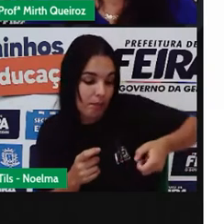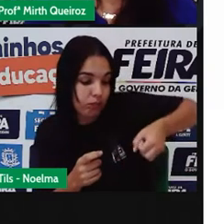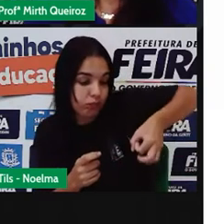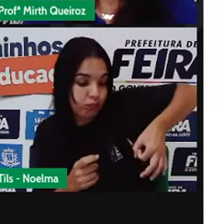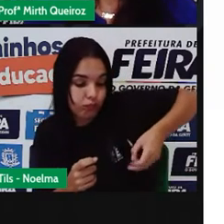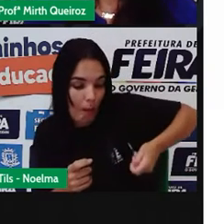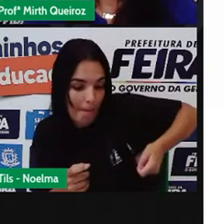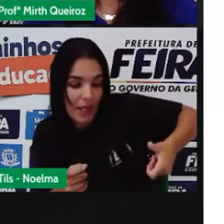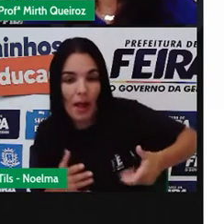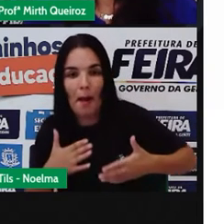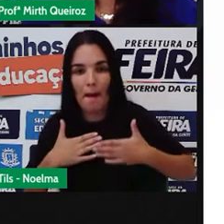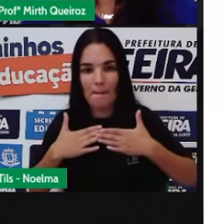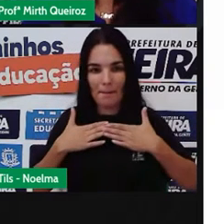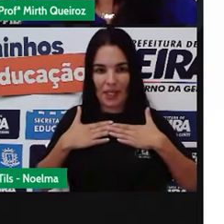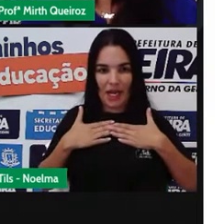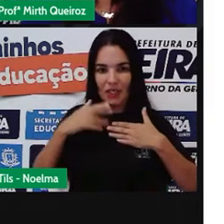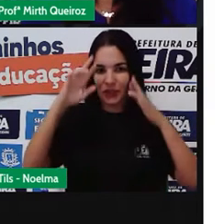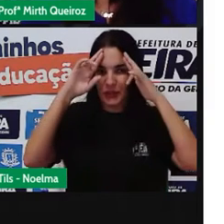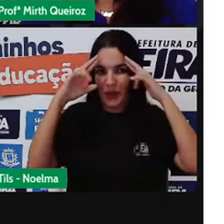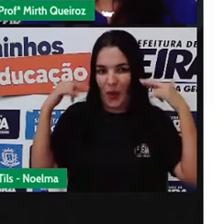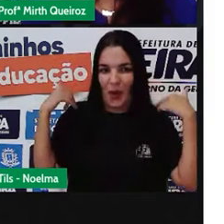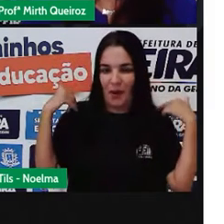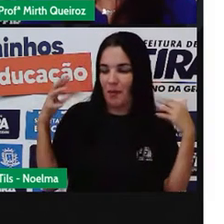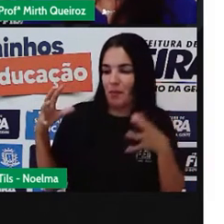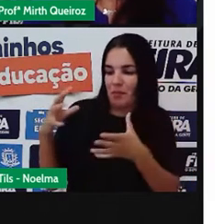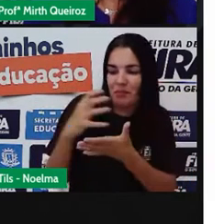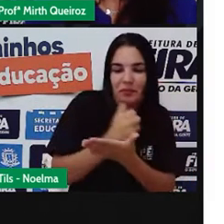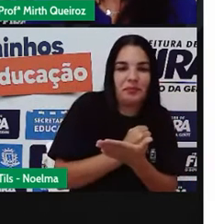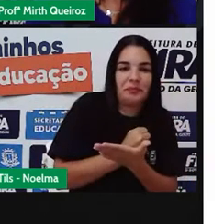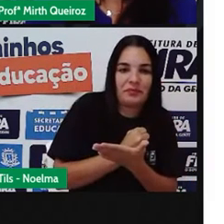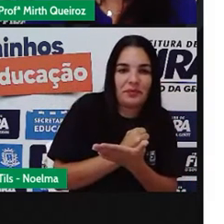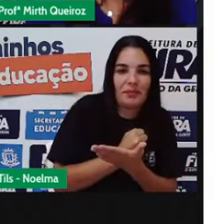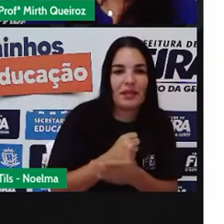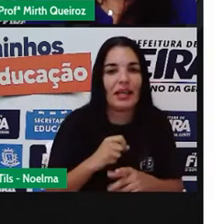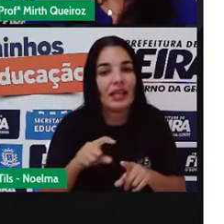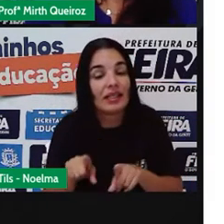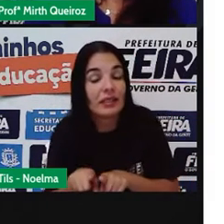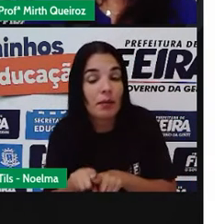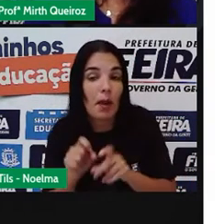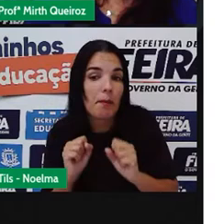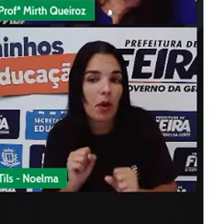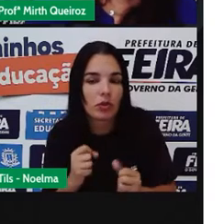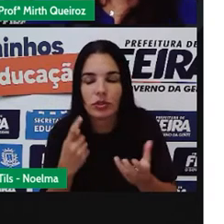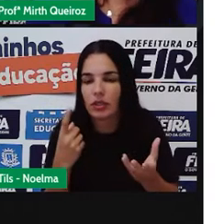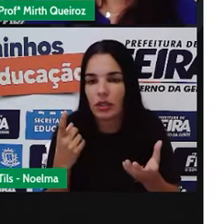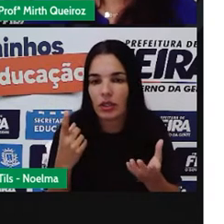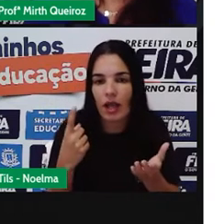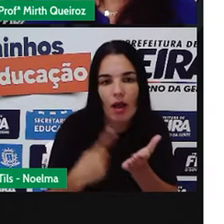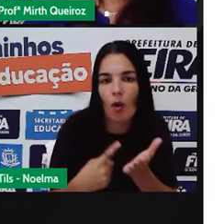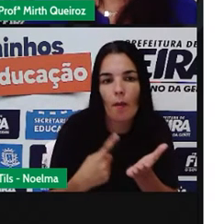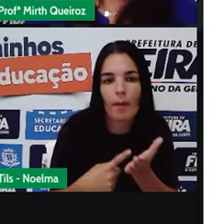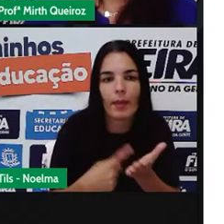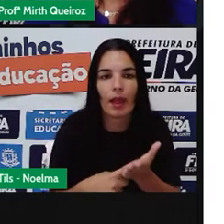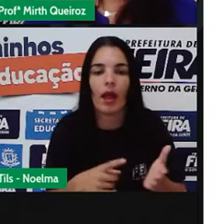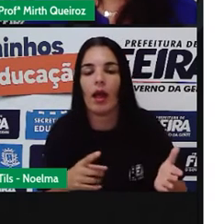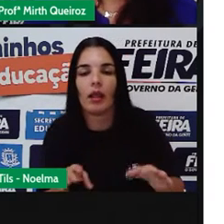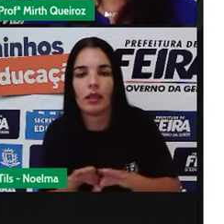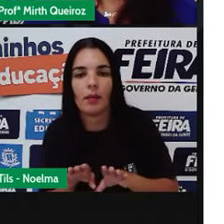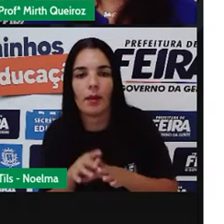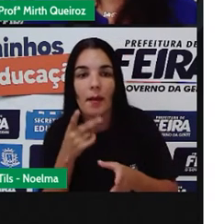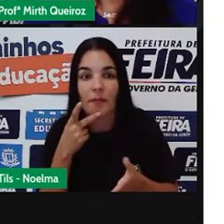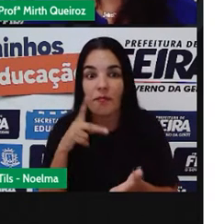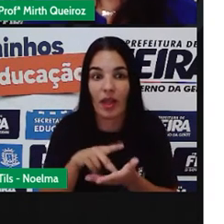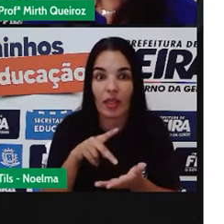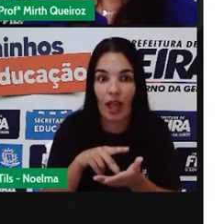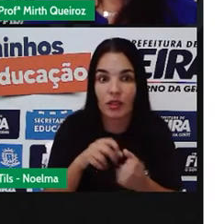noelma Passa a ser minha Então eu capturei ela E pode ser um acordo Algumas vezes é de verdade, né? Aí ela passa a